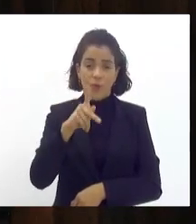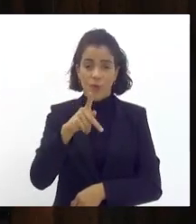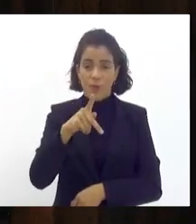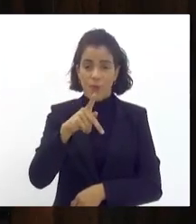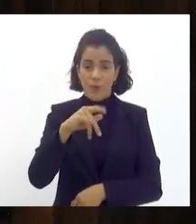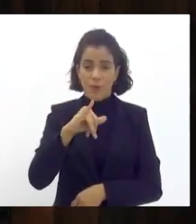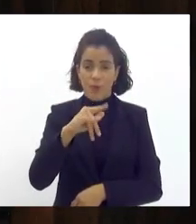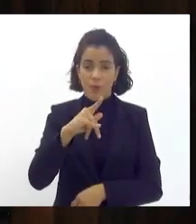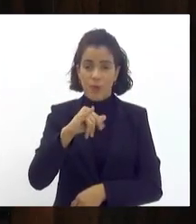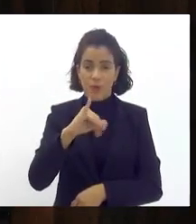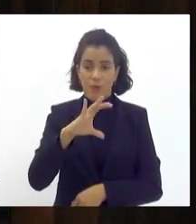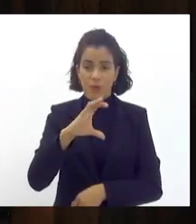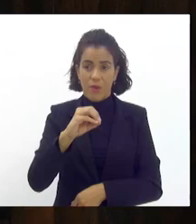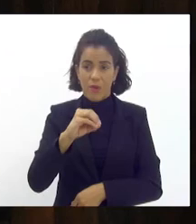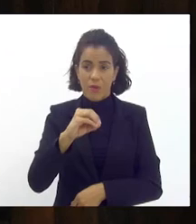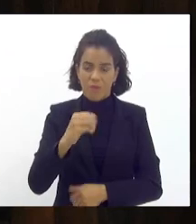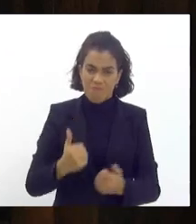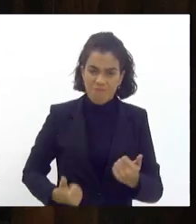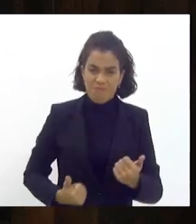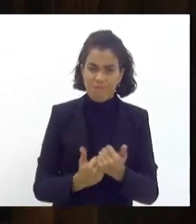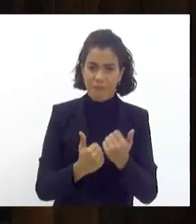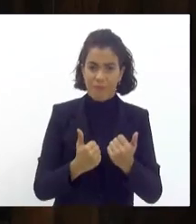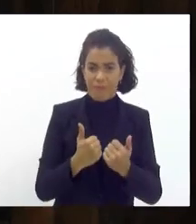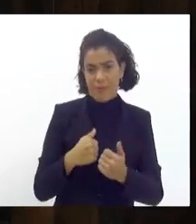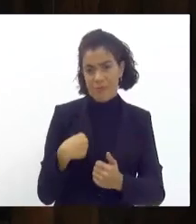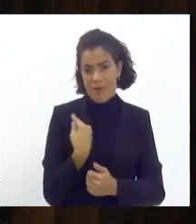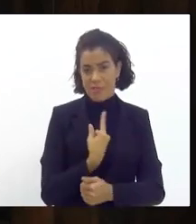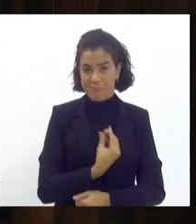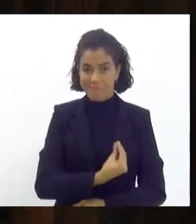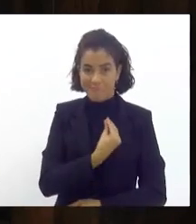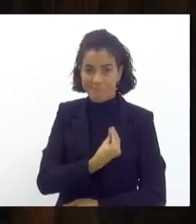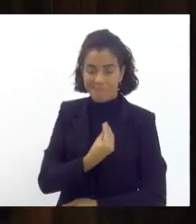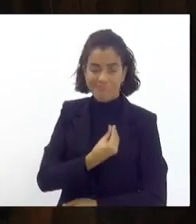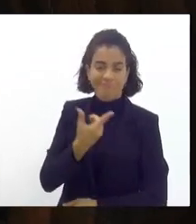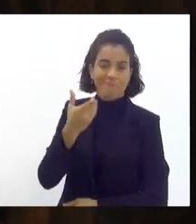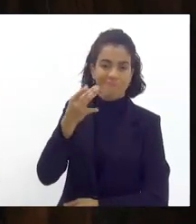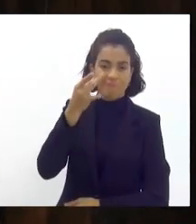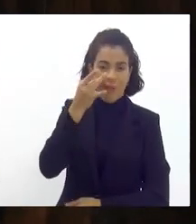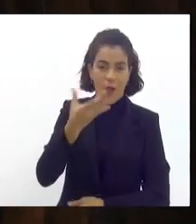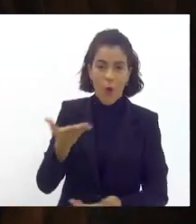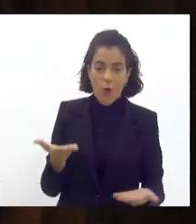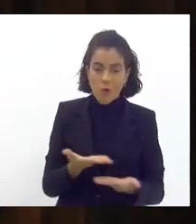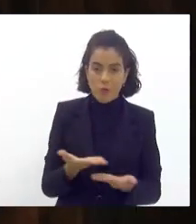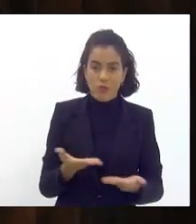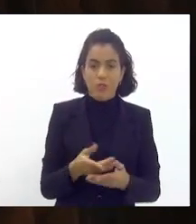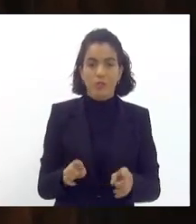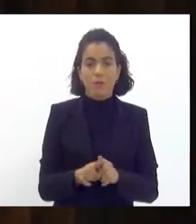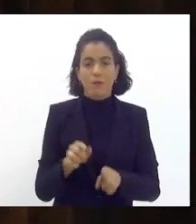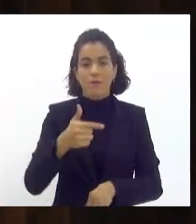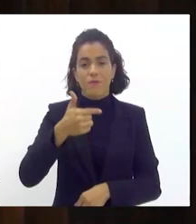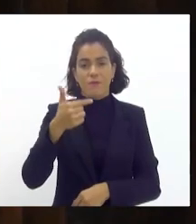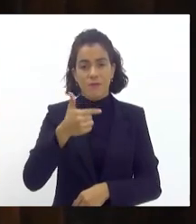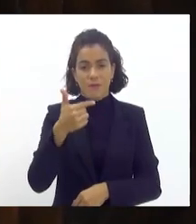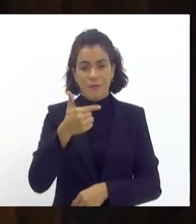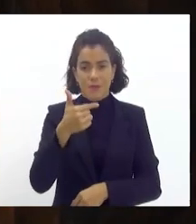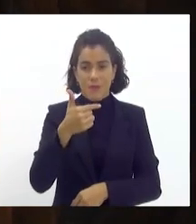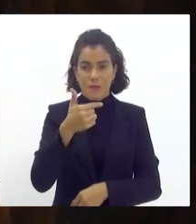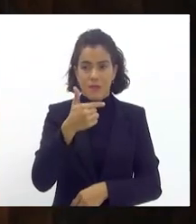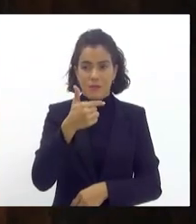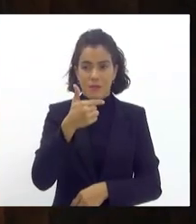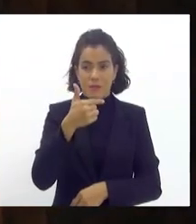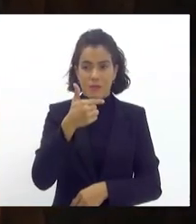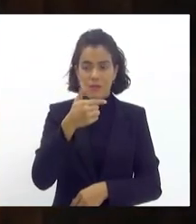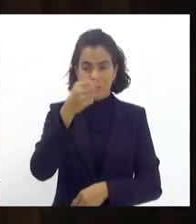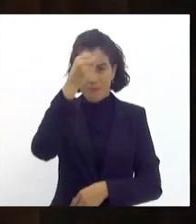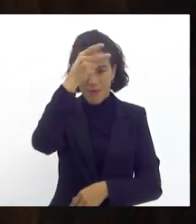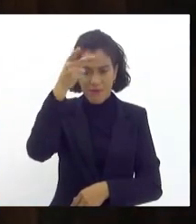que deu uma grande força para a gente estar aqui hoje ao nosso amigo vice-presidente de Niterói Paulo Bagueira ele seja um grande